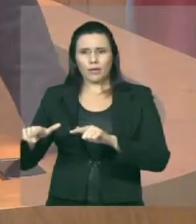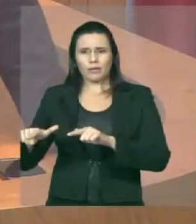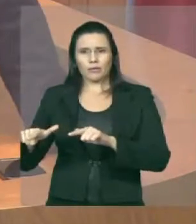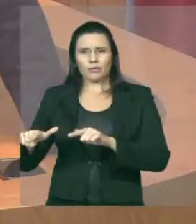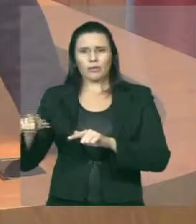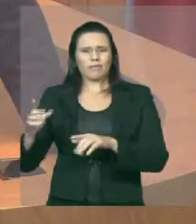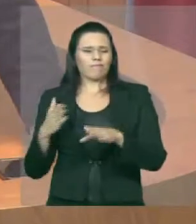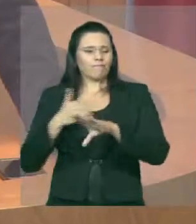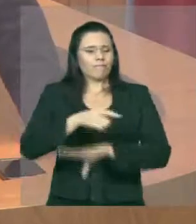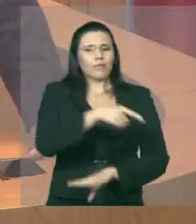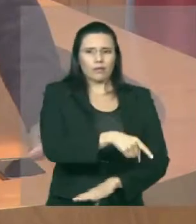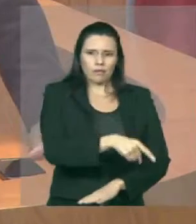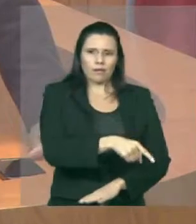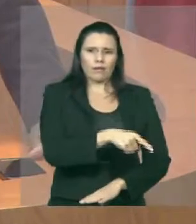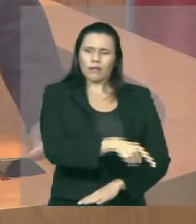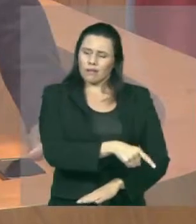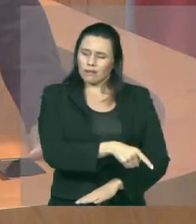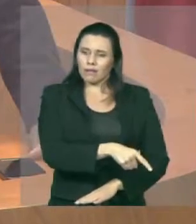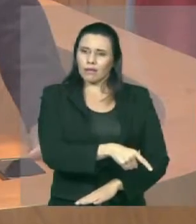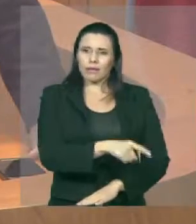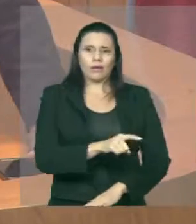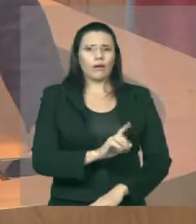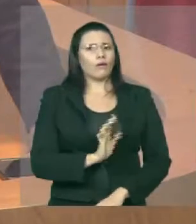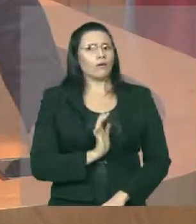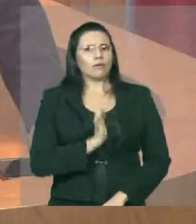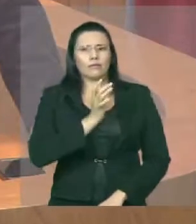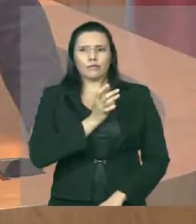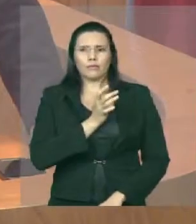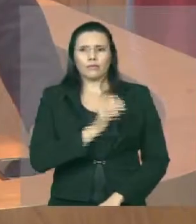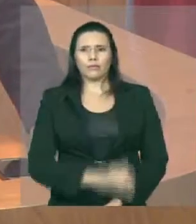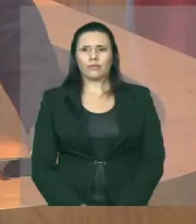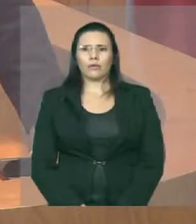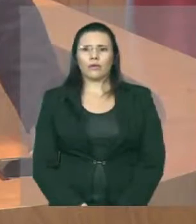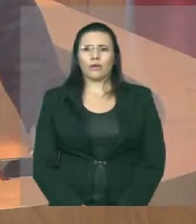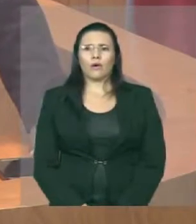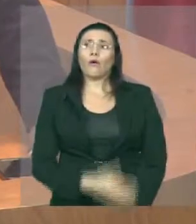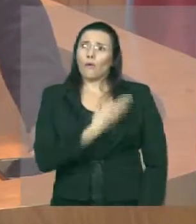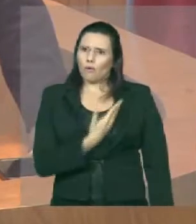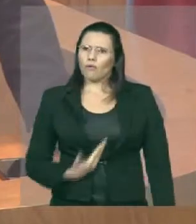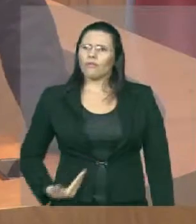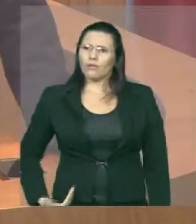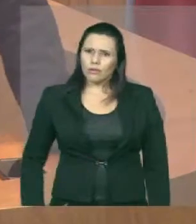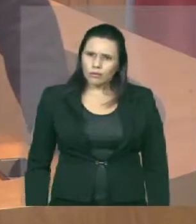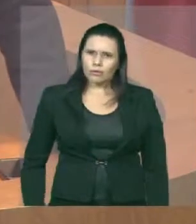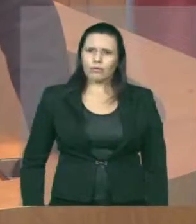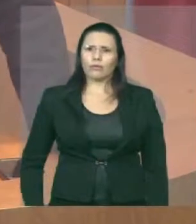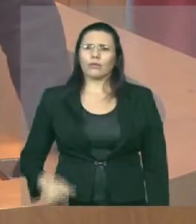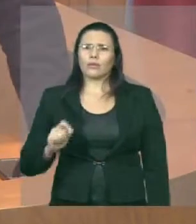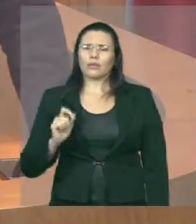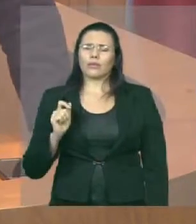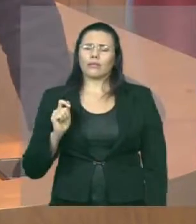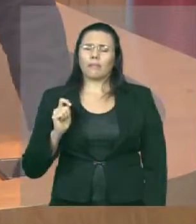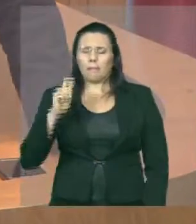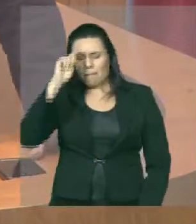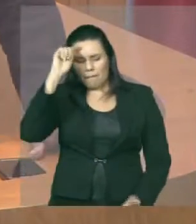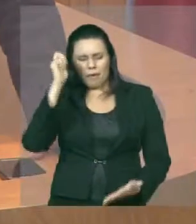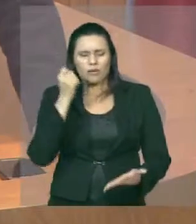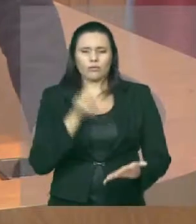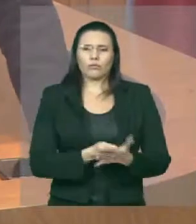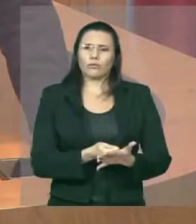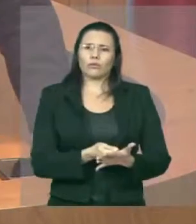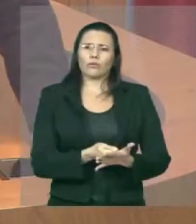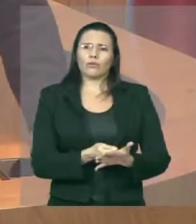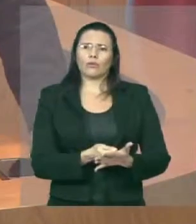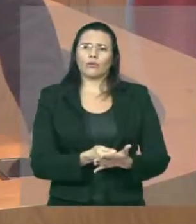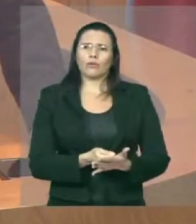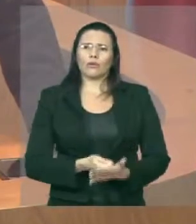nós temos aí o nosso governador que ele bateu o martelo e disse que essas funções